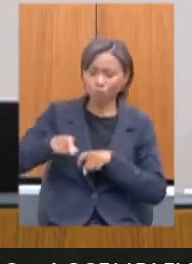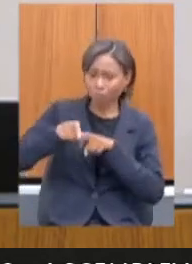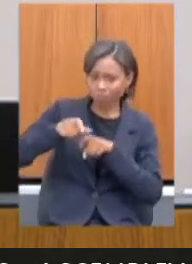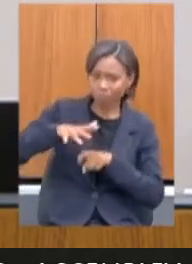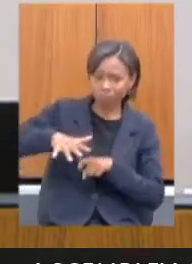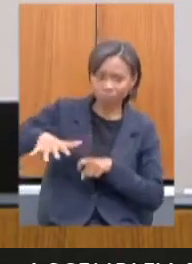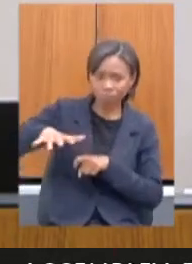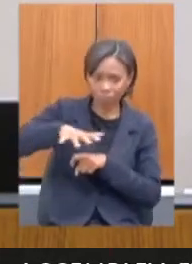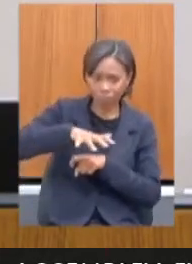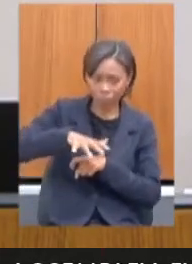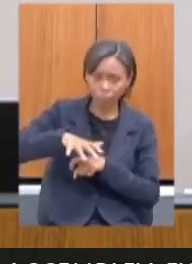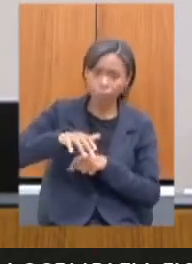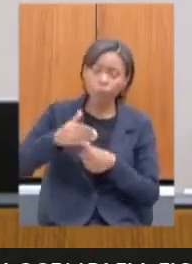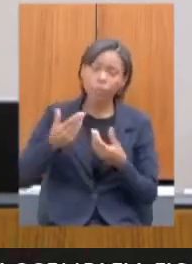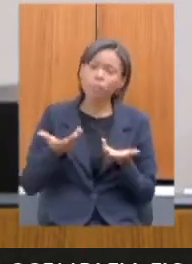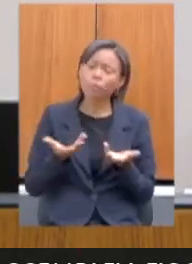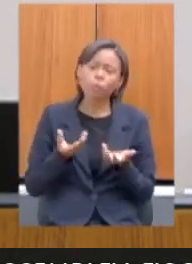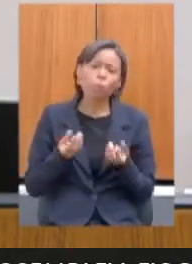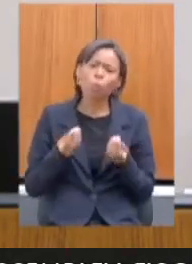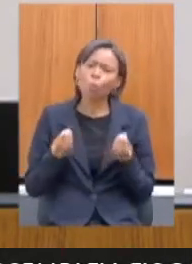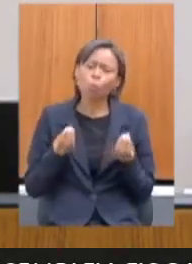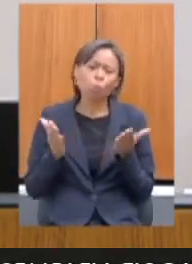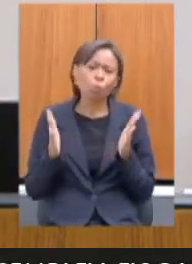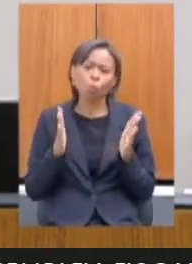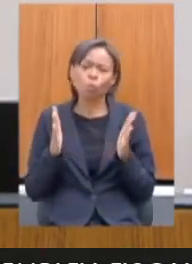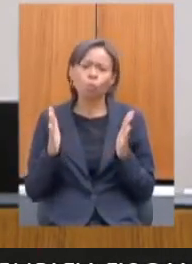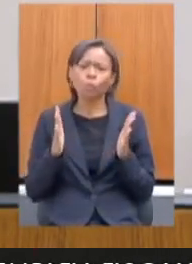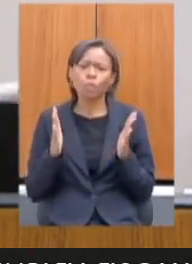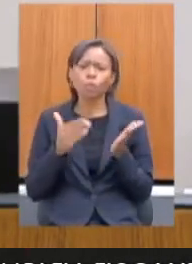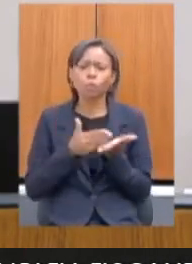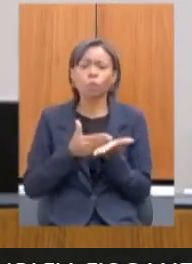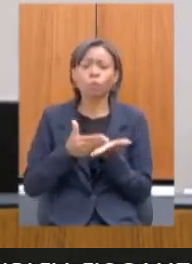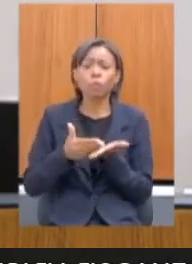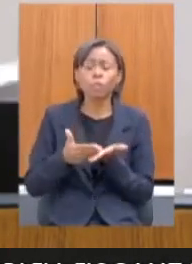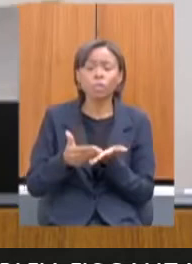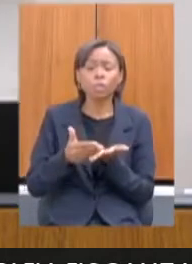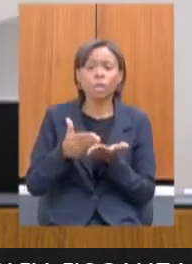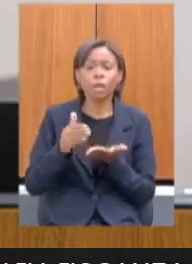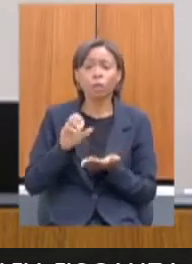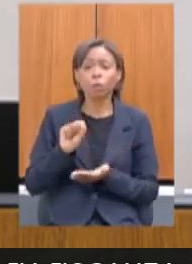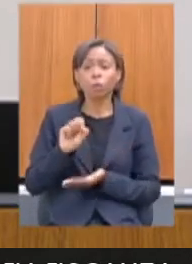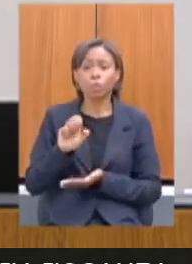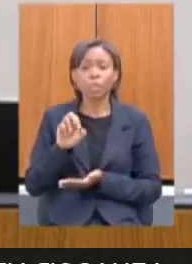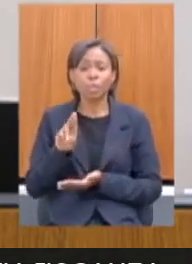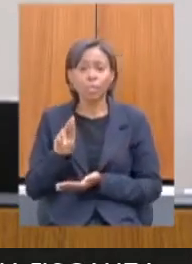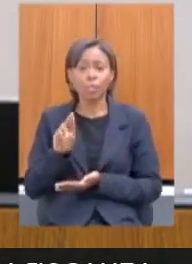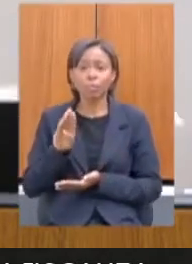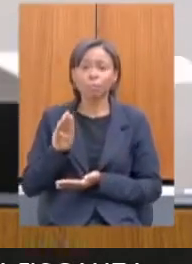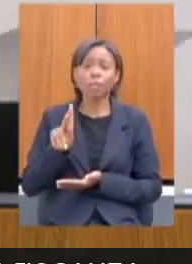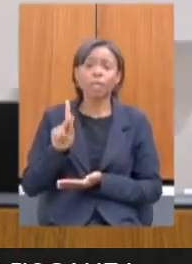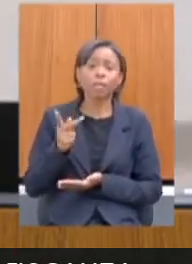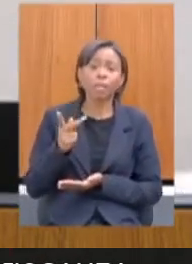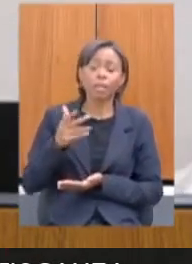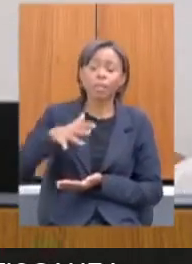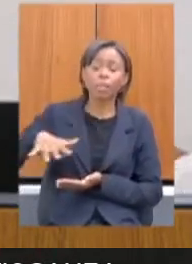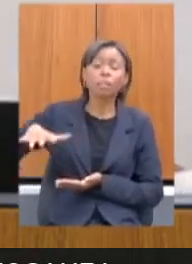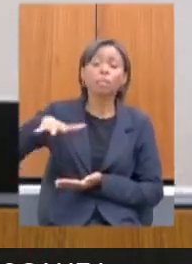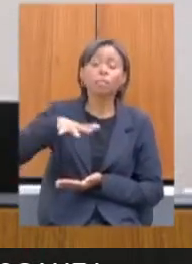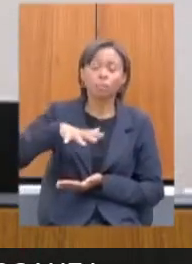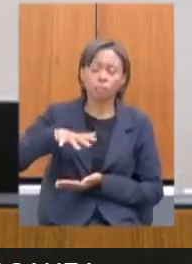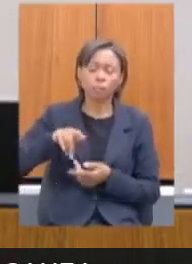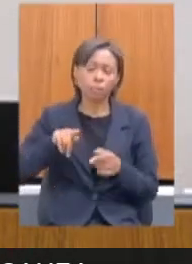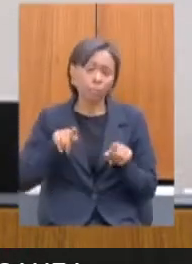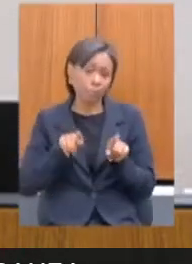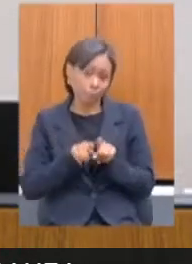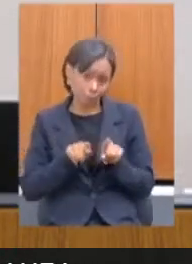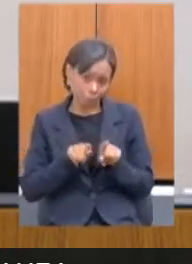esses índices e queria saber qual é a previsão quanto ao início das ações do CEDH em outras regiões. E, por fim, secretária, aquela velha